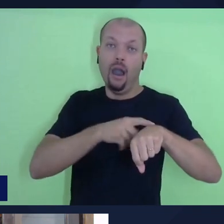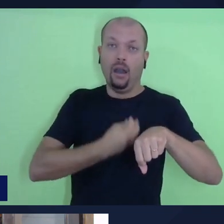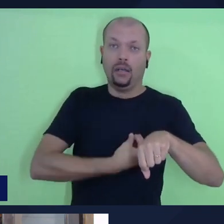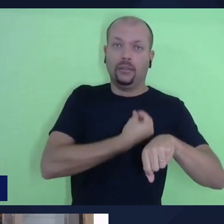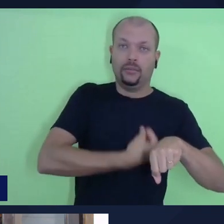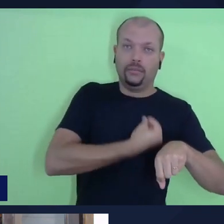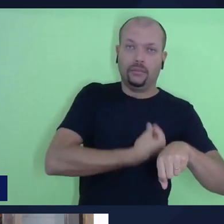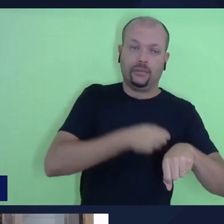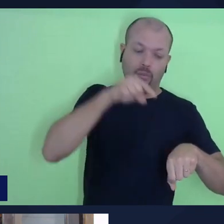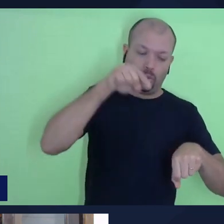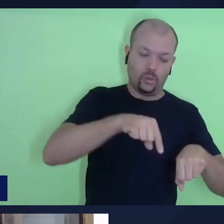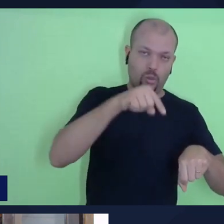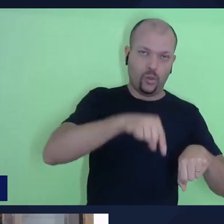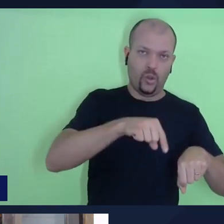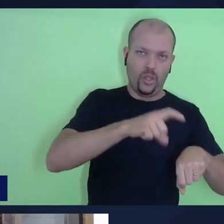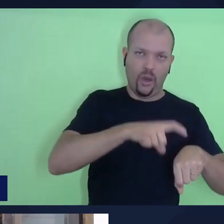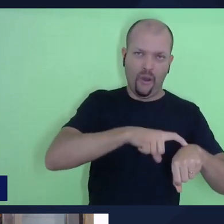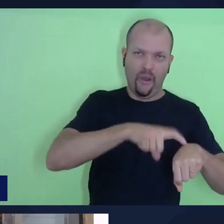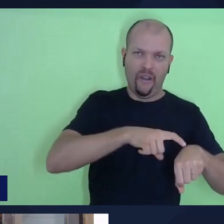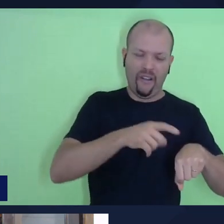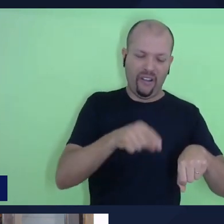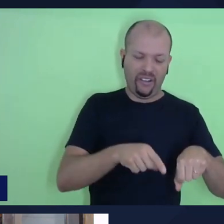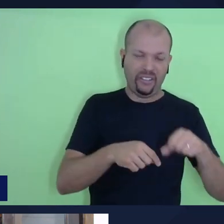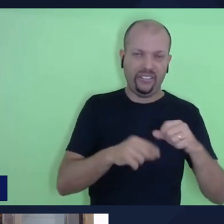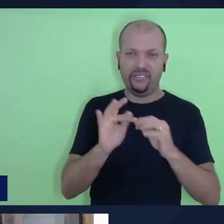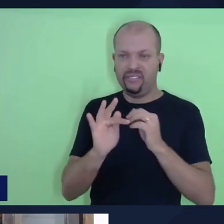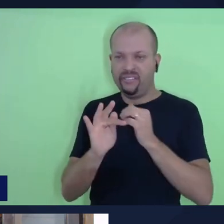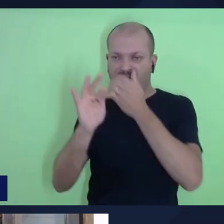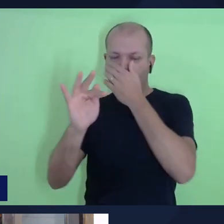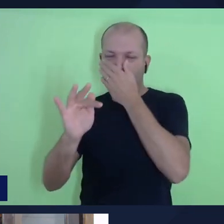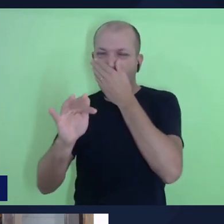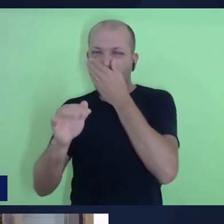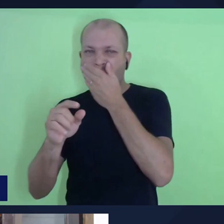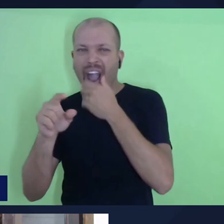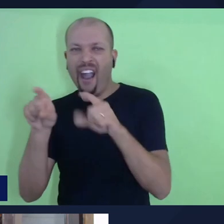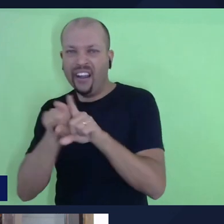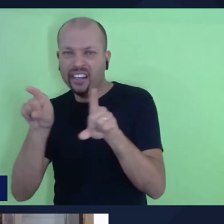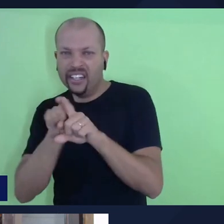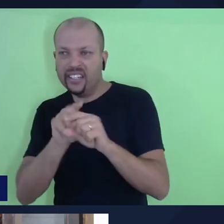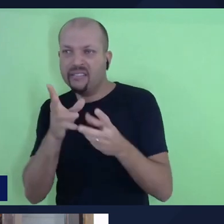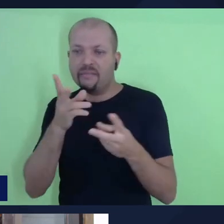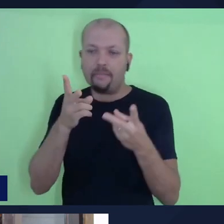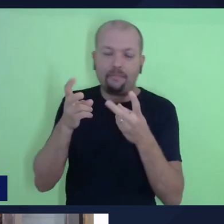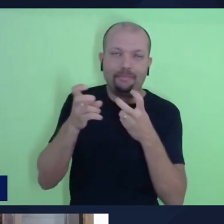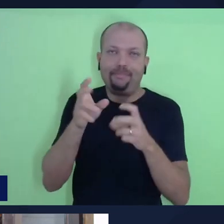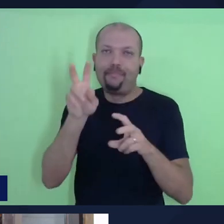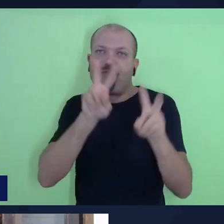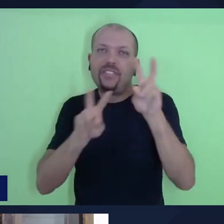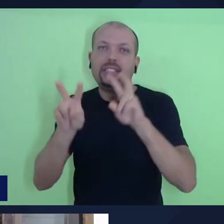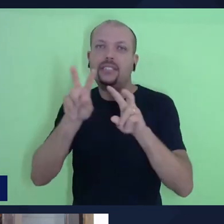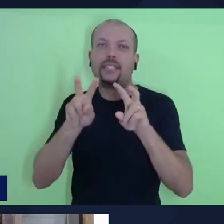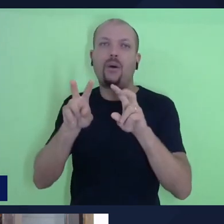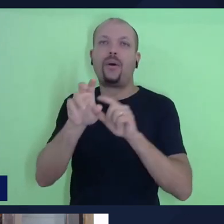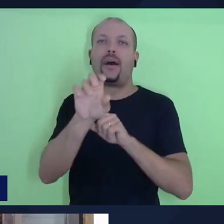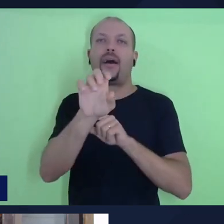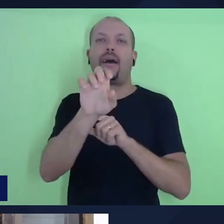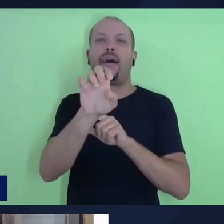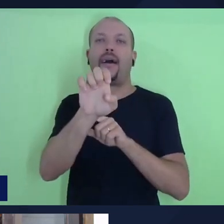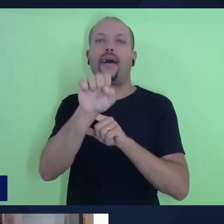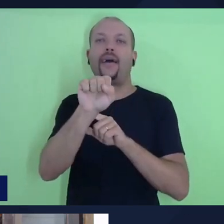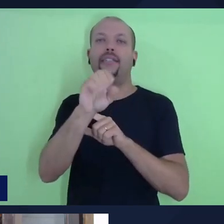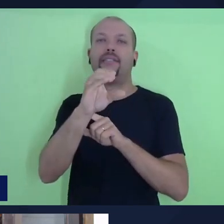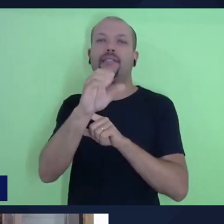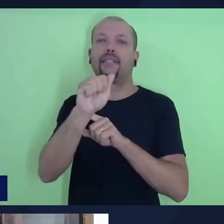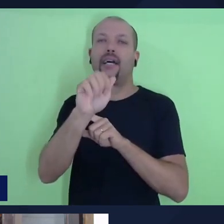princípios para o futuro, que a chama isso de uma visão escatológica, a visão que Deus apresenta